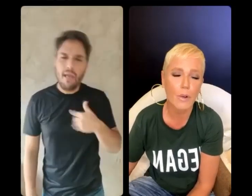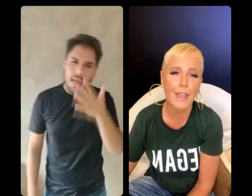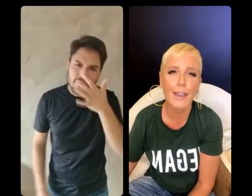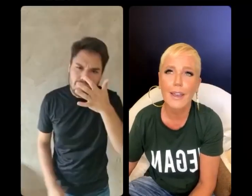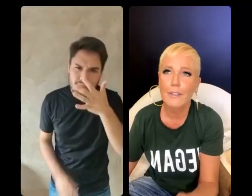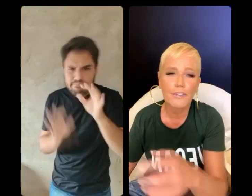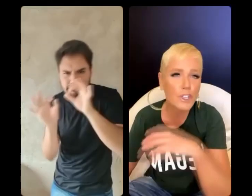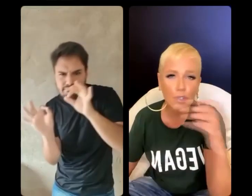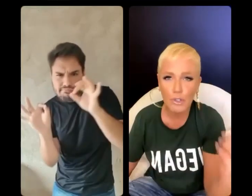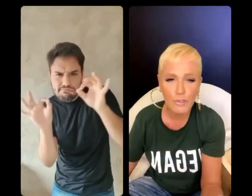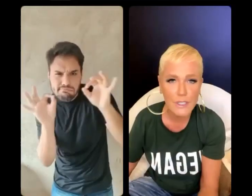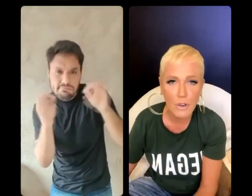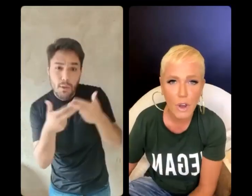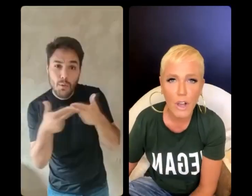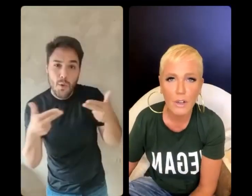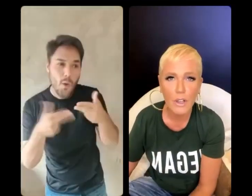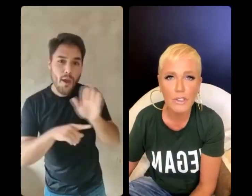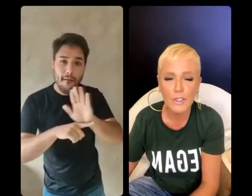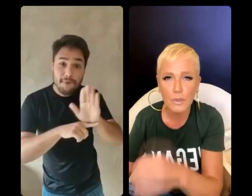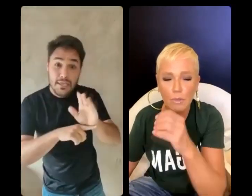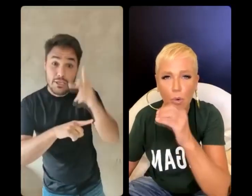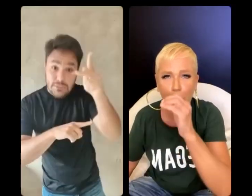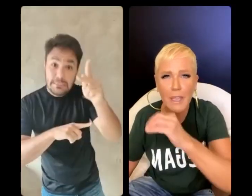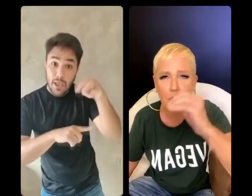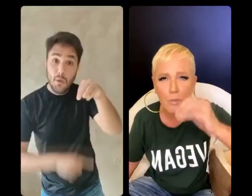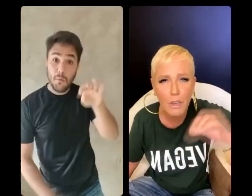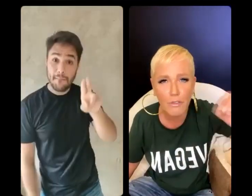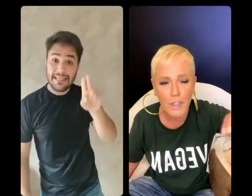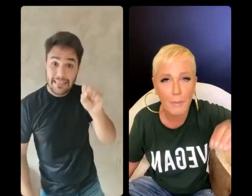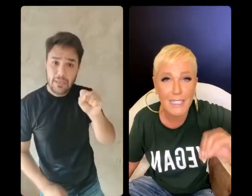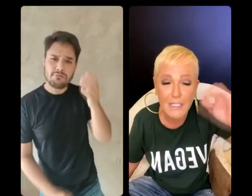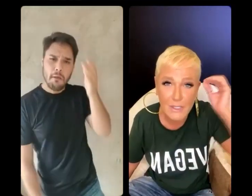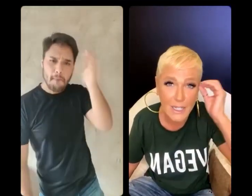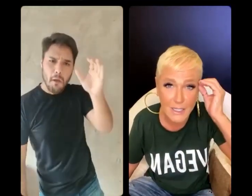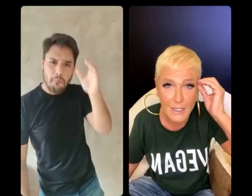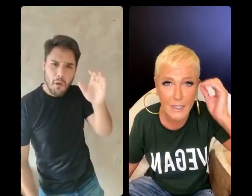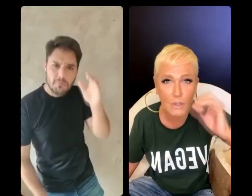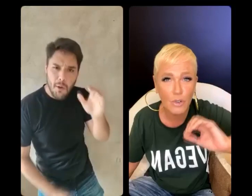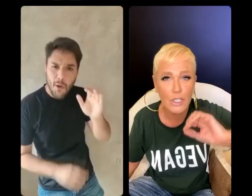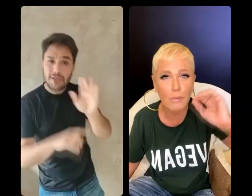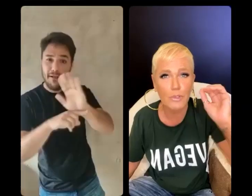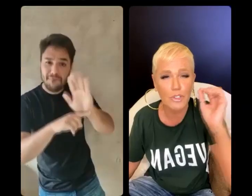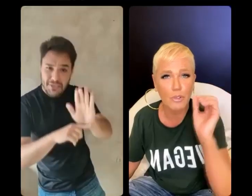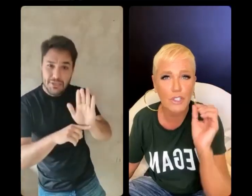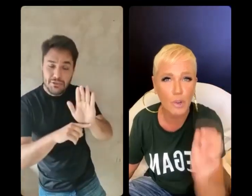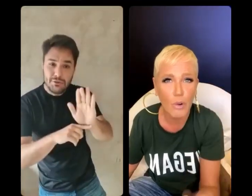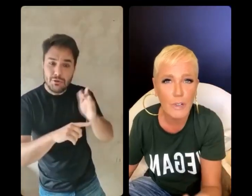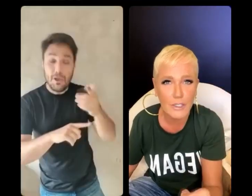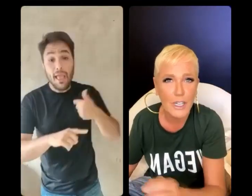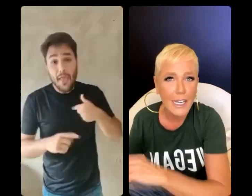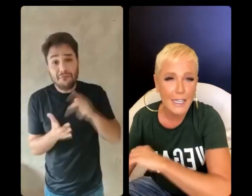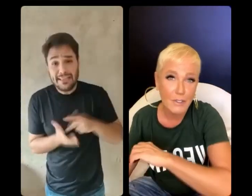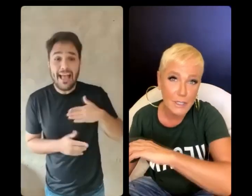vídeo teu que você coloque, eu gosto de ver do começo, meio ao fim! Apesar de eu ser a Diana e não gostar muito de coisas